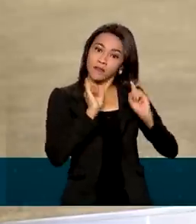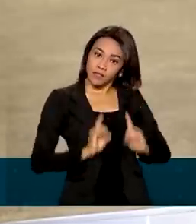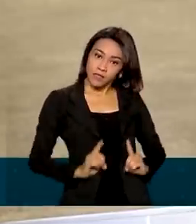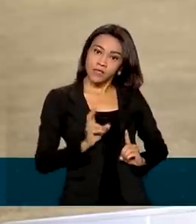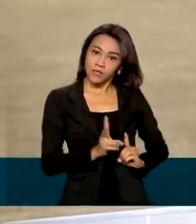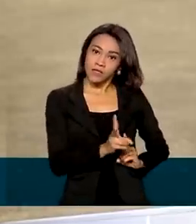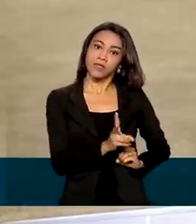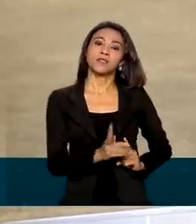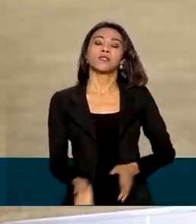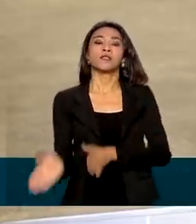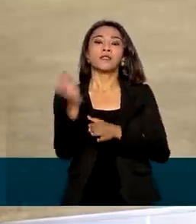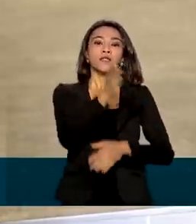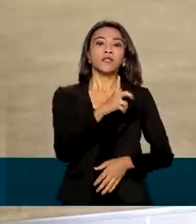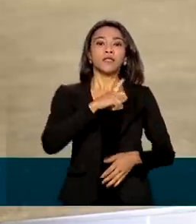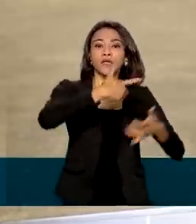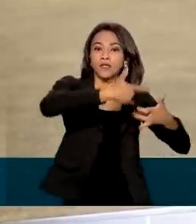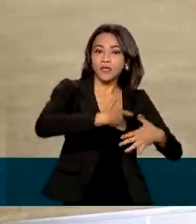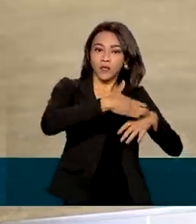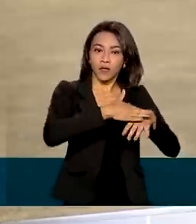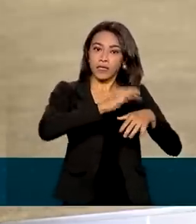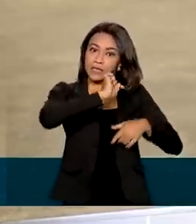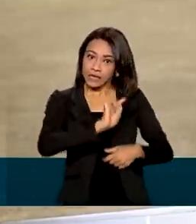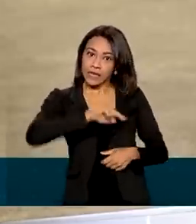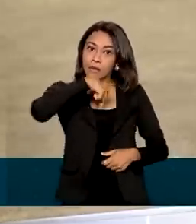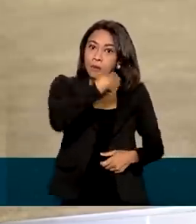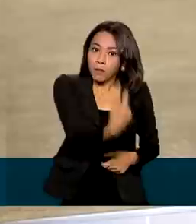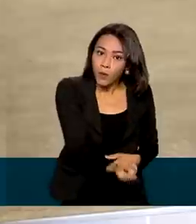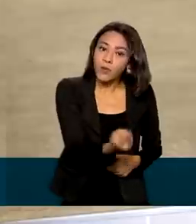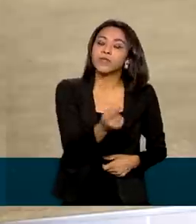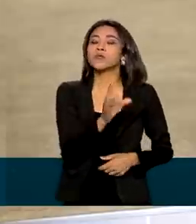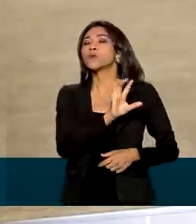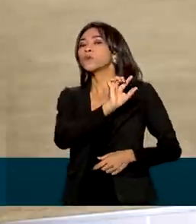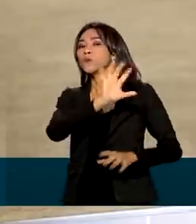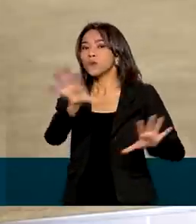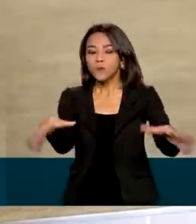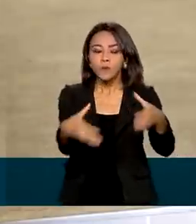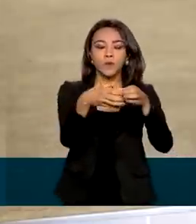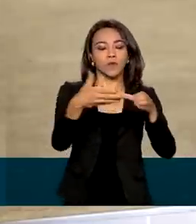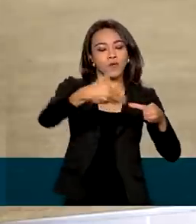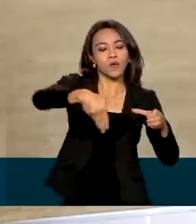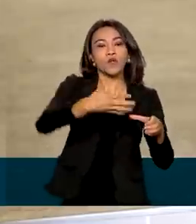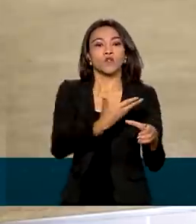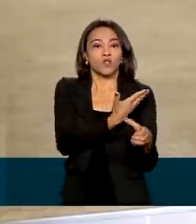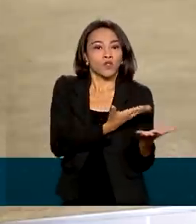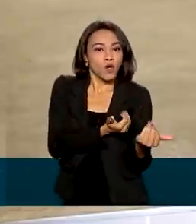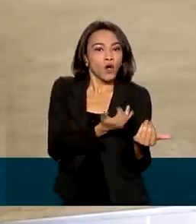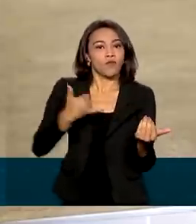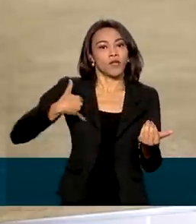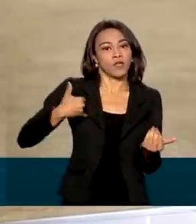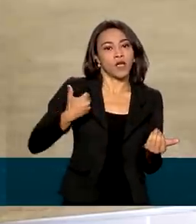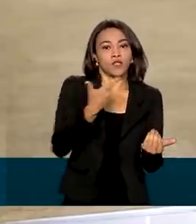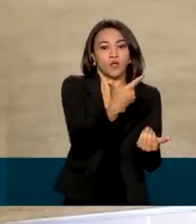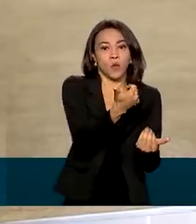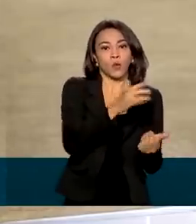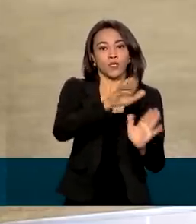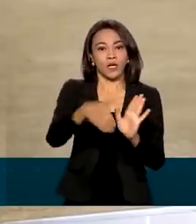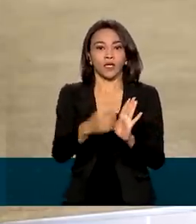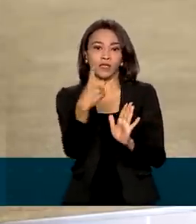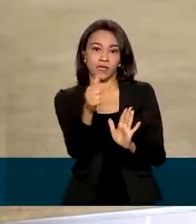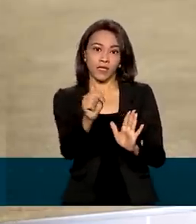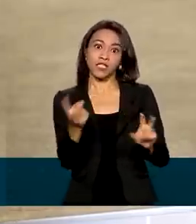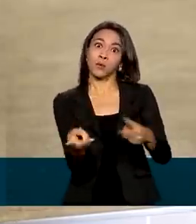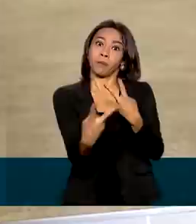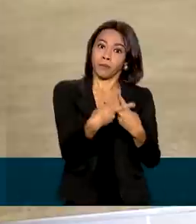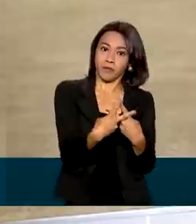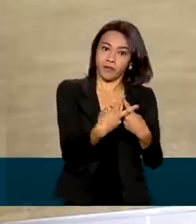e também com comorbidades. Logo depois desse público, a prioridade deve ser dos jovens de 12 a 17 anos que estão privados de liberdade.